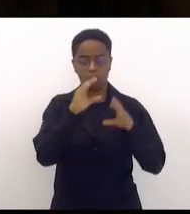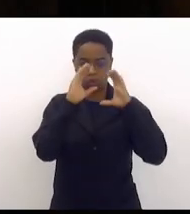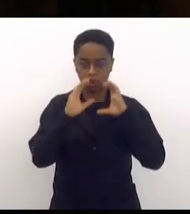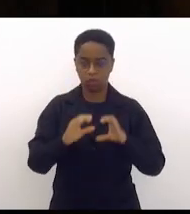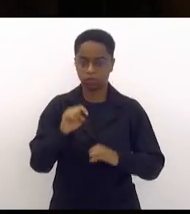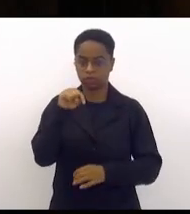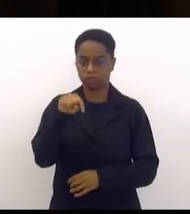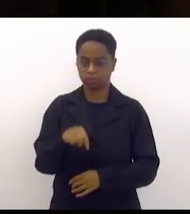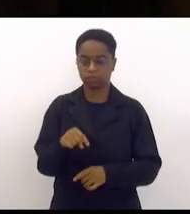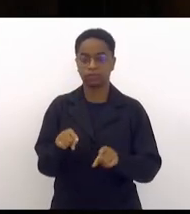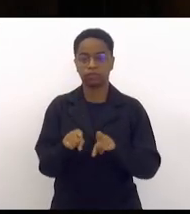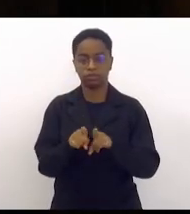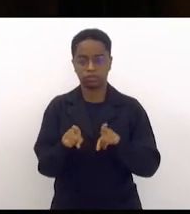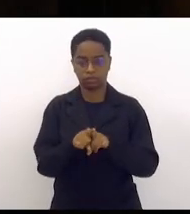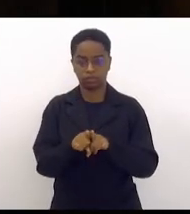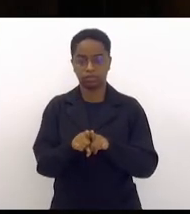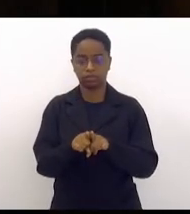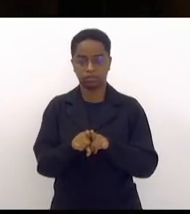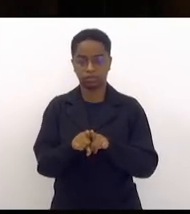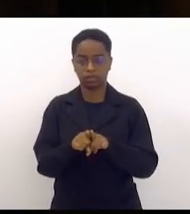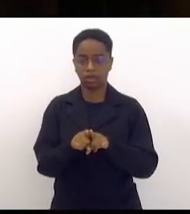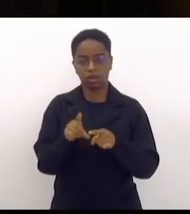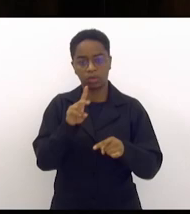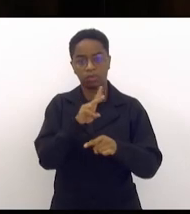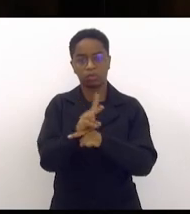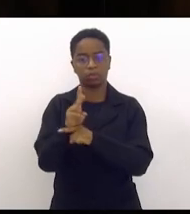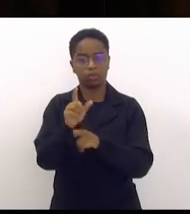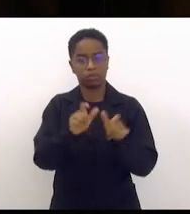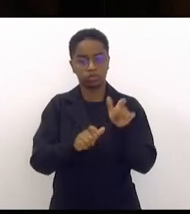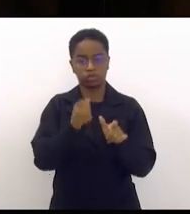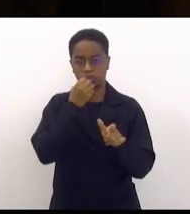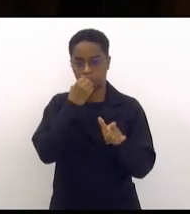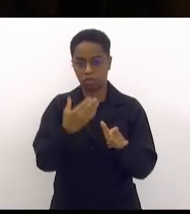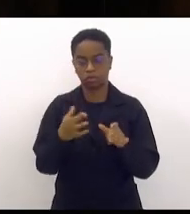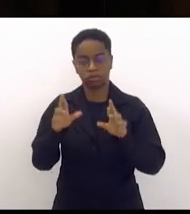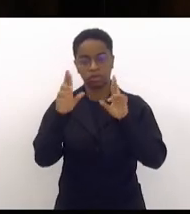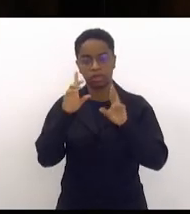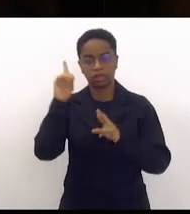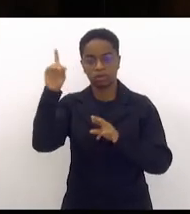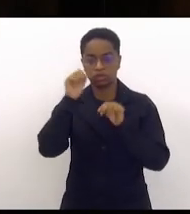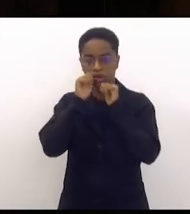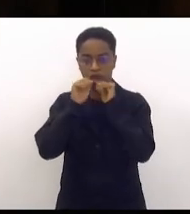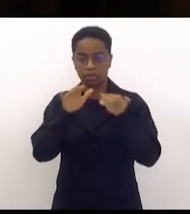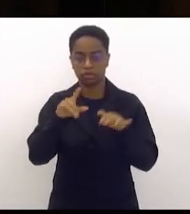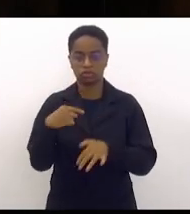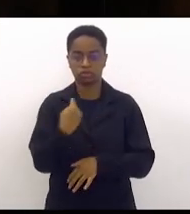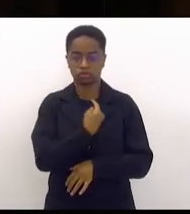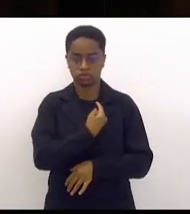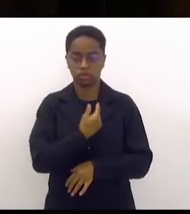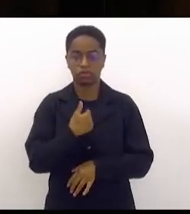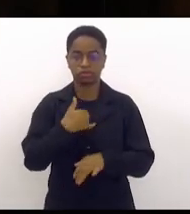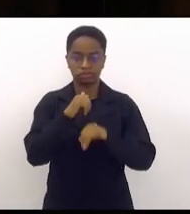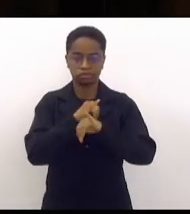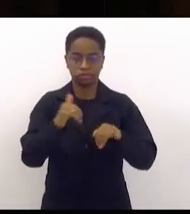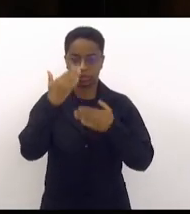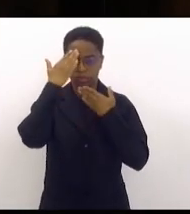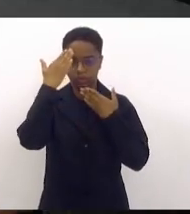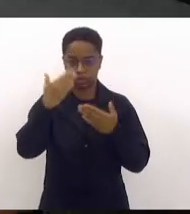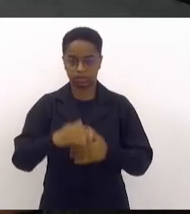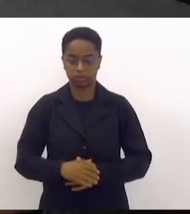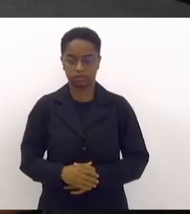casa também em defesa das pessoas de bem que Deus nos abençoe tenho dito muito obrigado